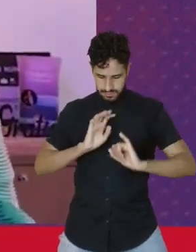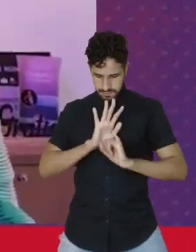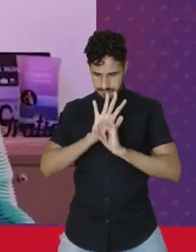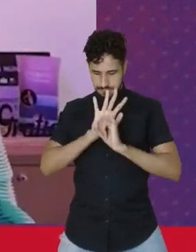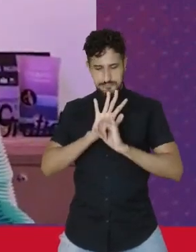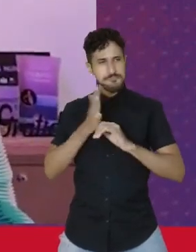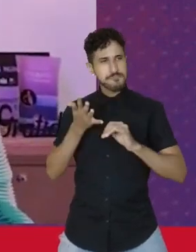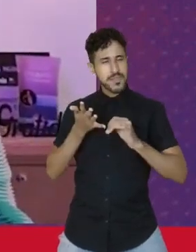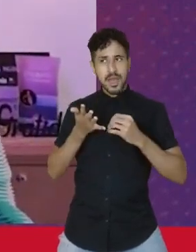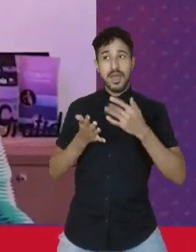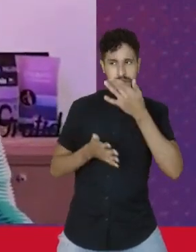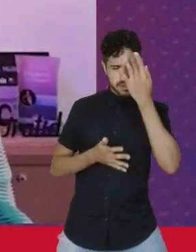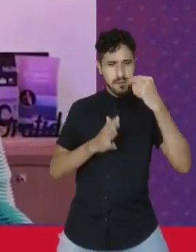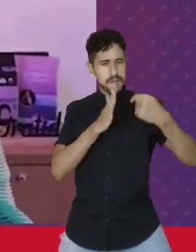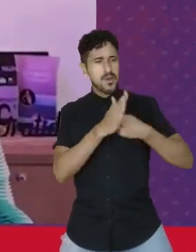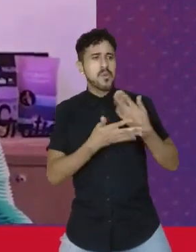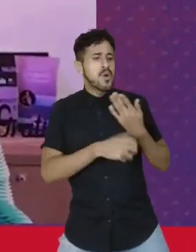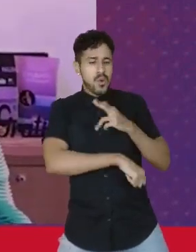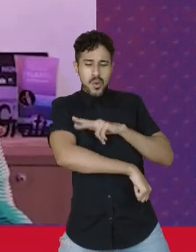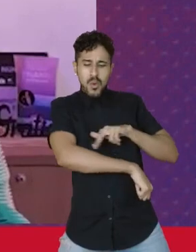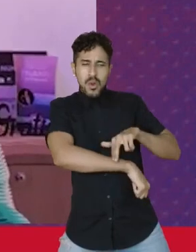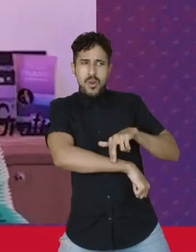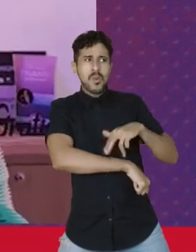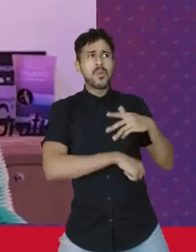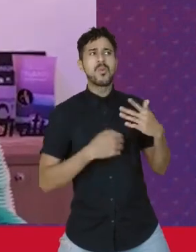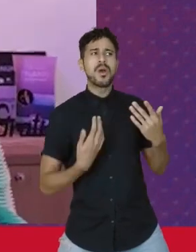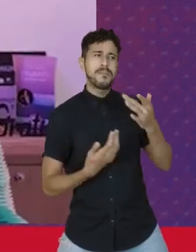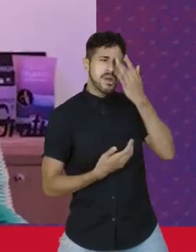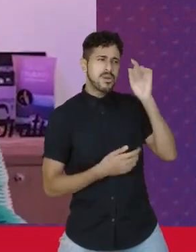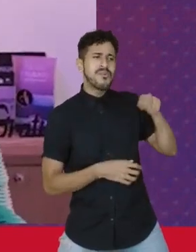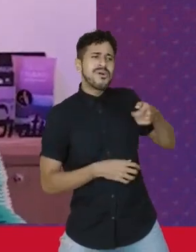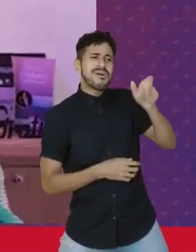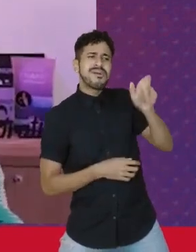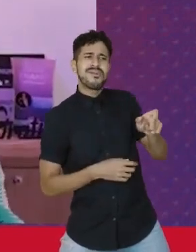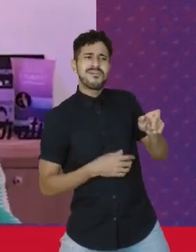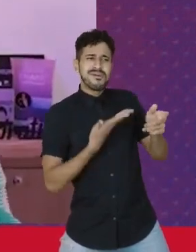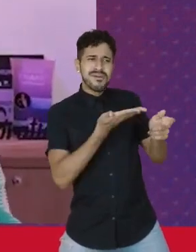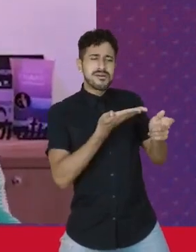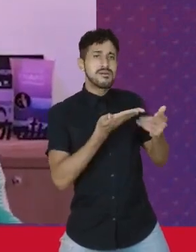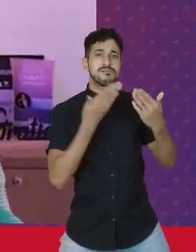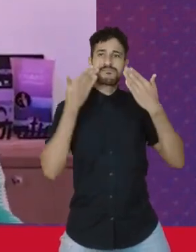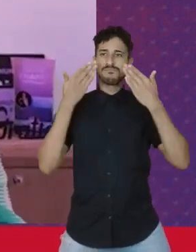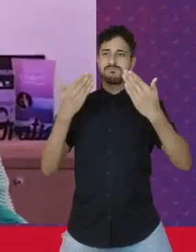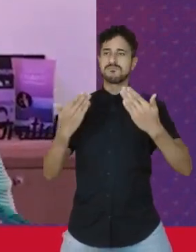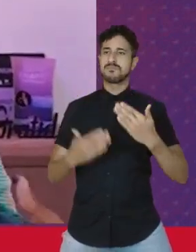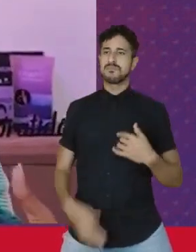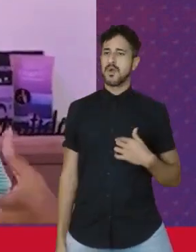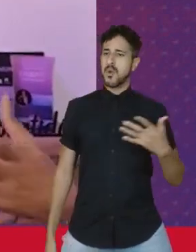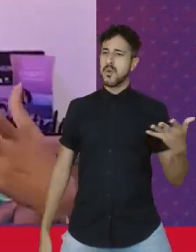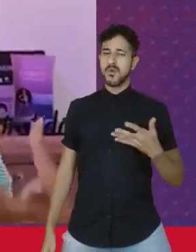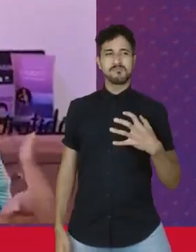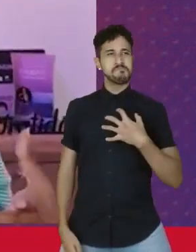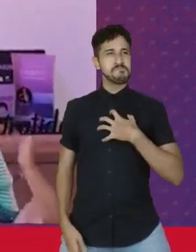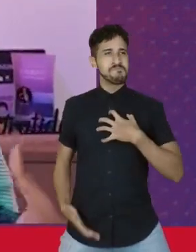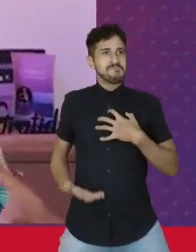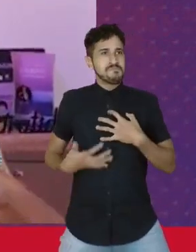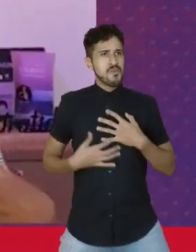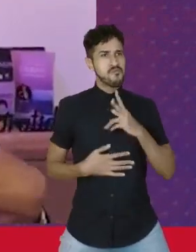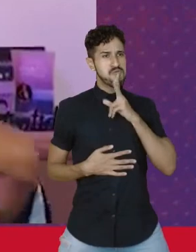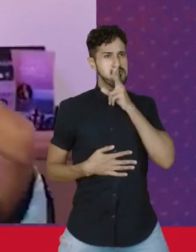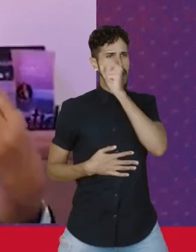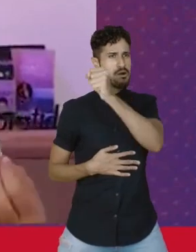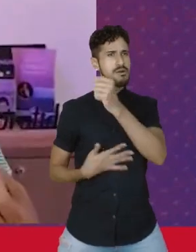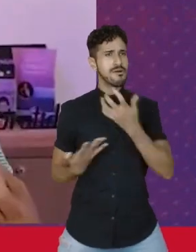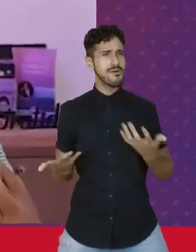qual a sua cor, né? Quando alguém pergunta quem é você que você se apresenta e hoje eu me sinto assim muito forte,